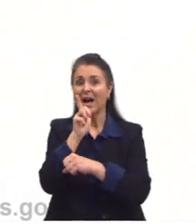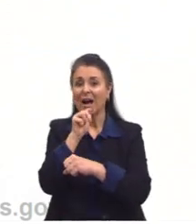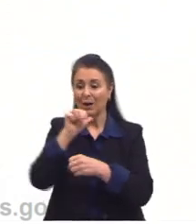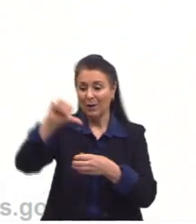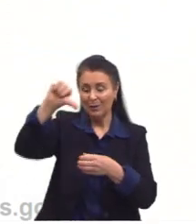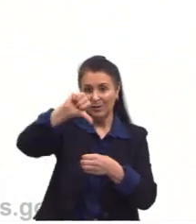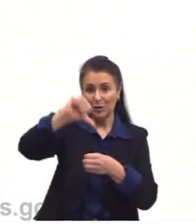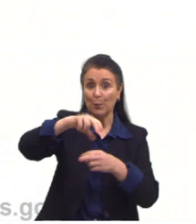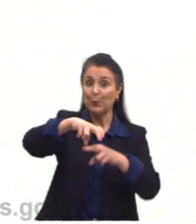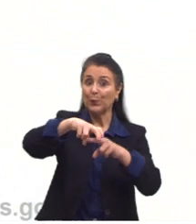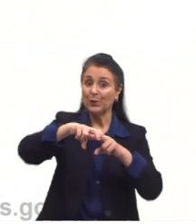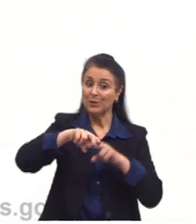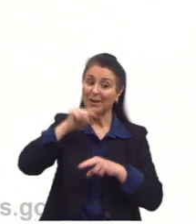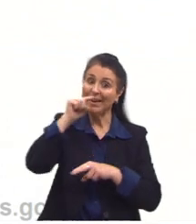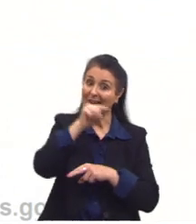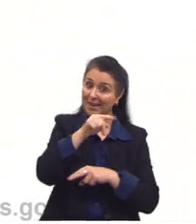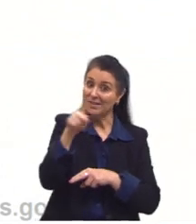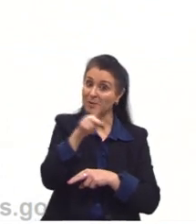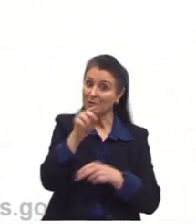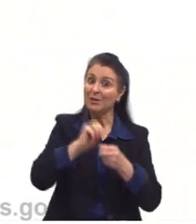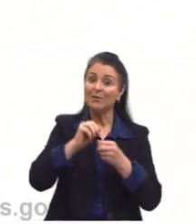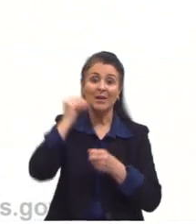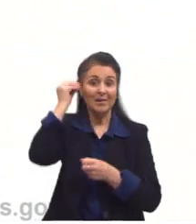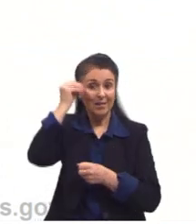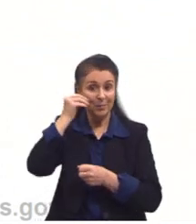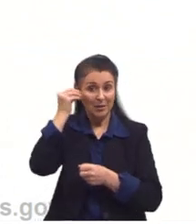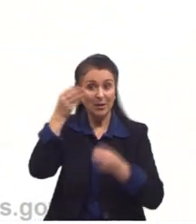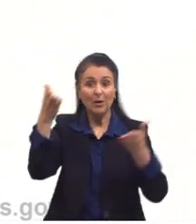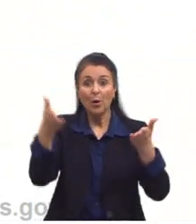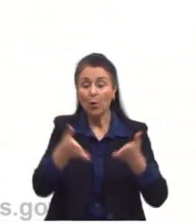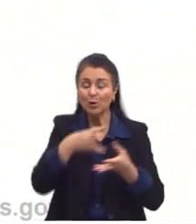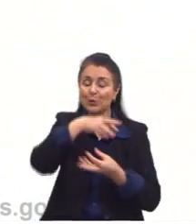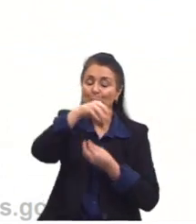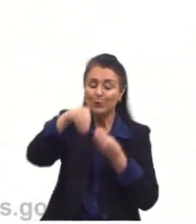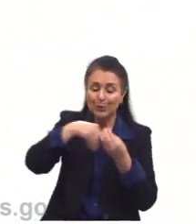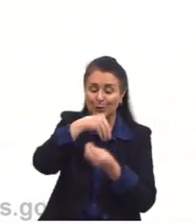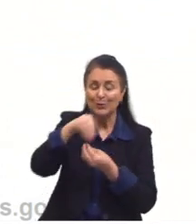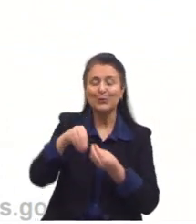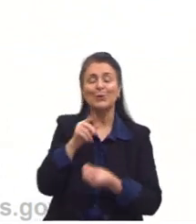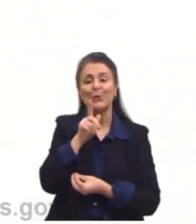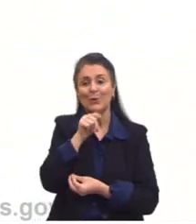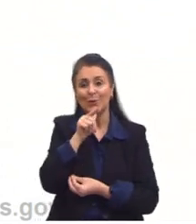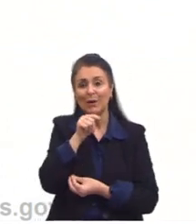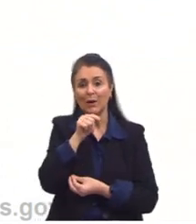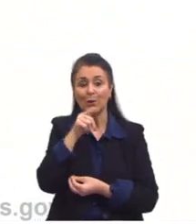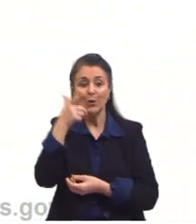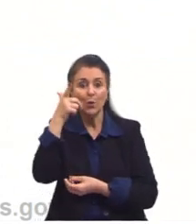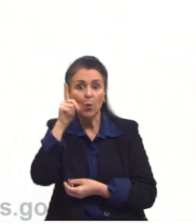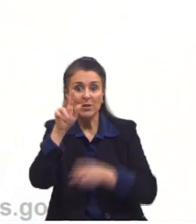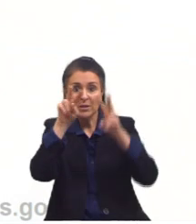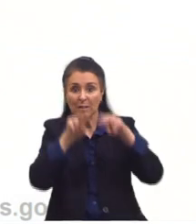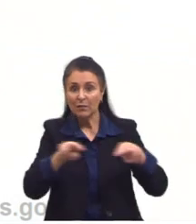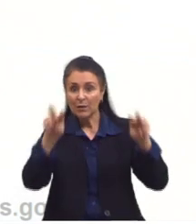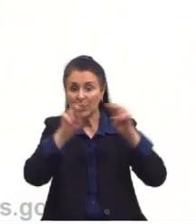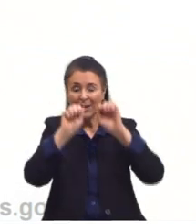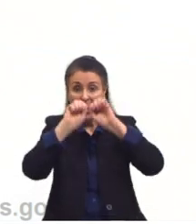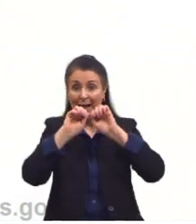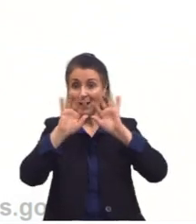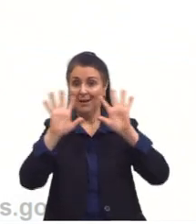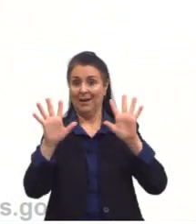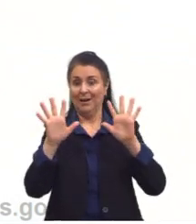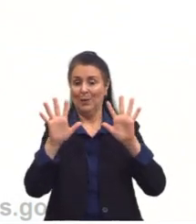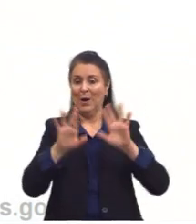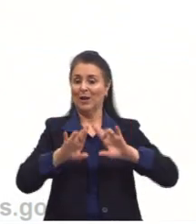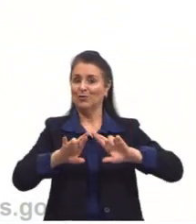por isso que esse detergente específico que eu usei aqui, ele se misturou com a água, a gente não conseguiu ver a diferença